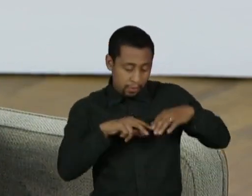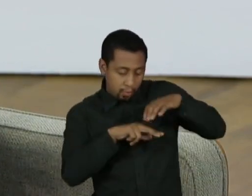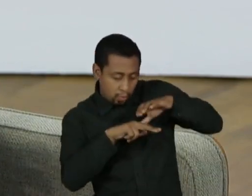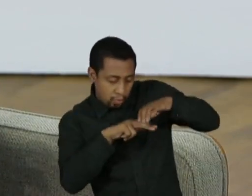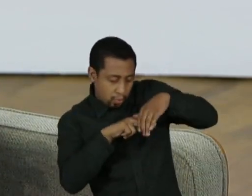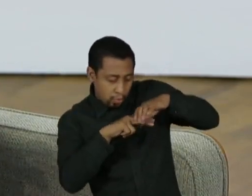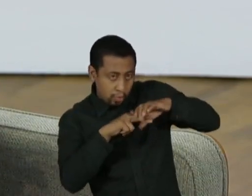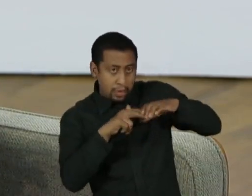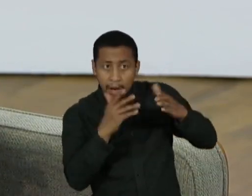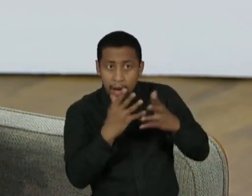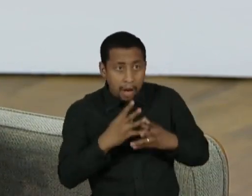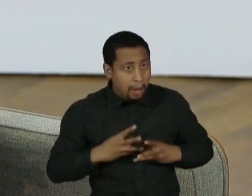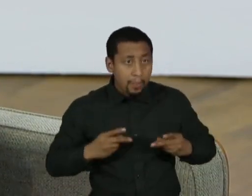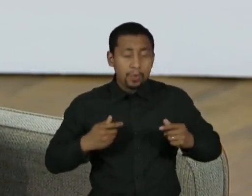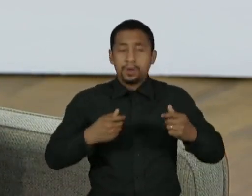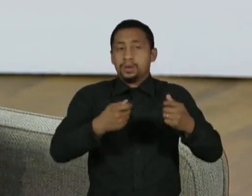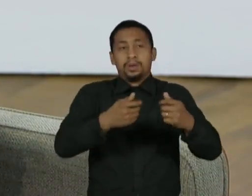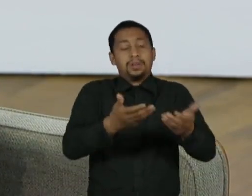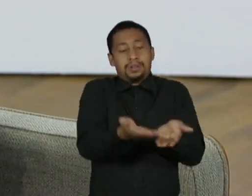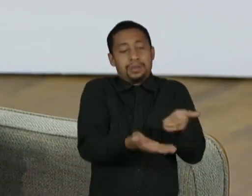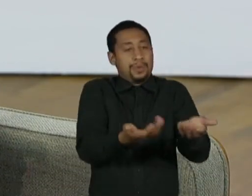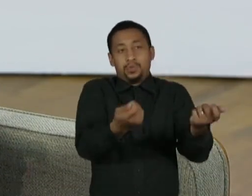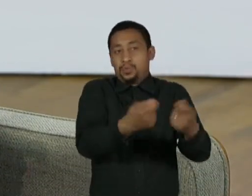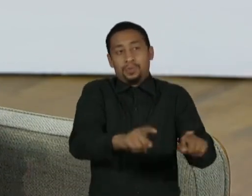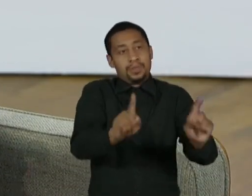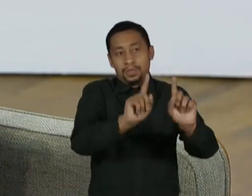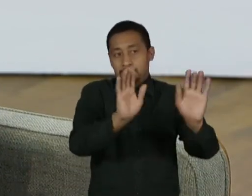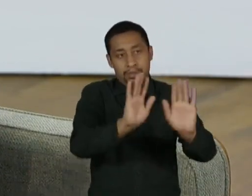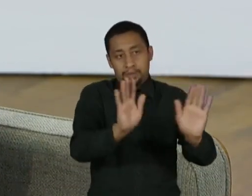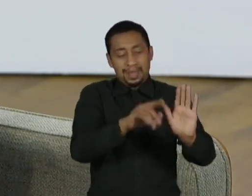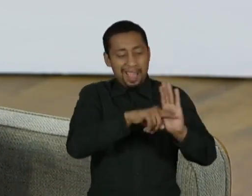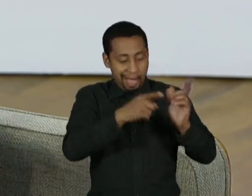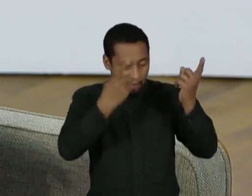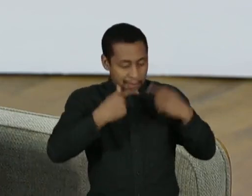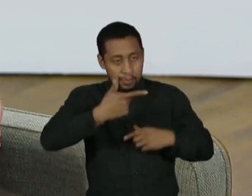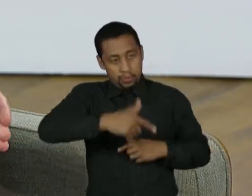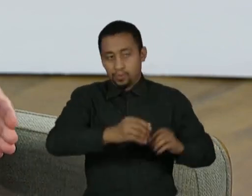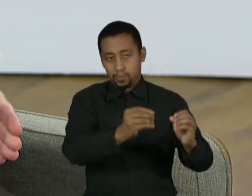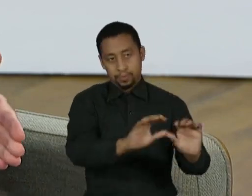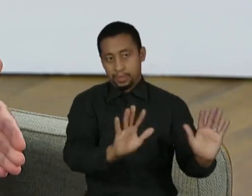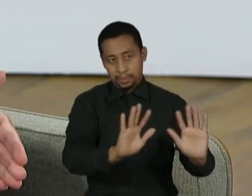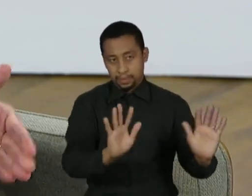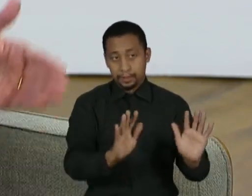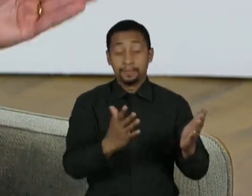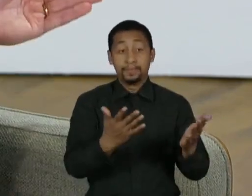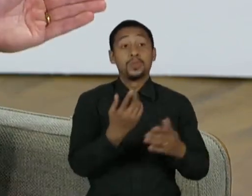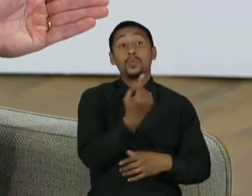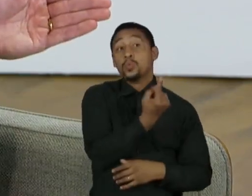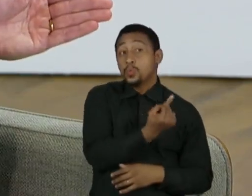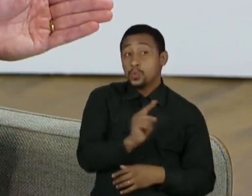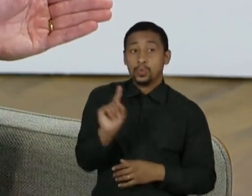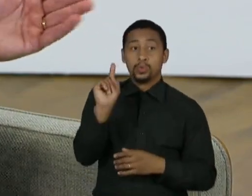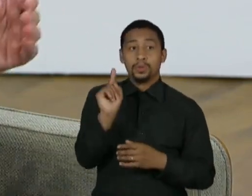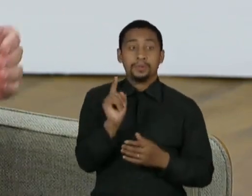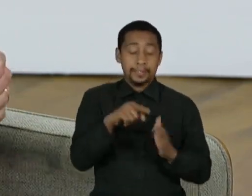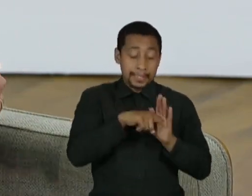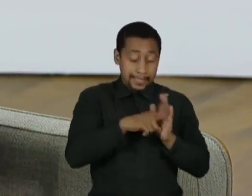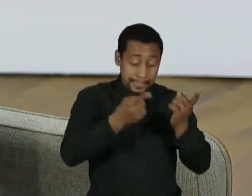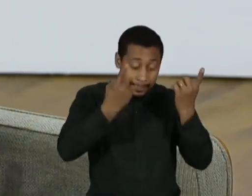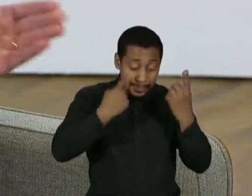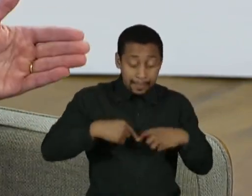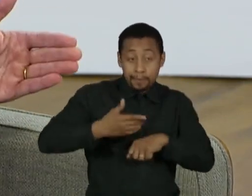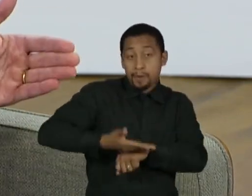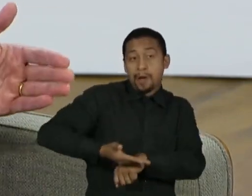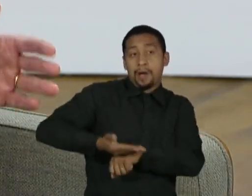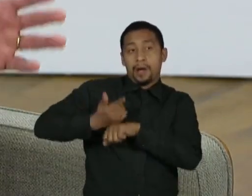nenhum tratamento, nenhuma consulta médica adicional e nenhum exame de imagem. E, por último, os exames que vão antecipar o câncer. Então, tem,